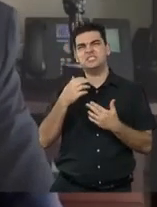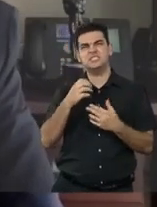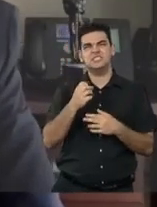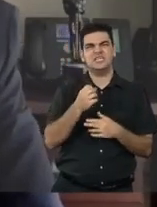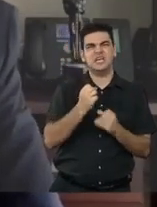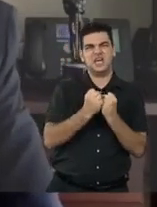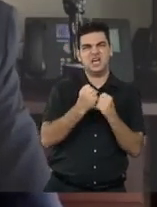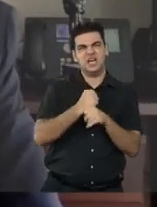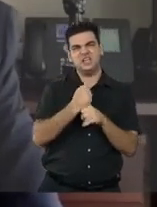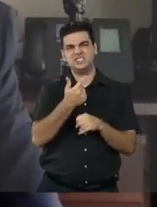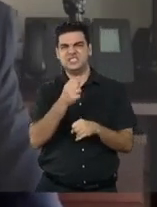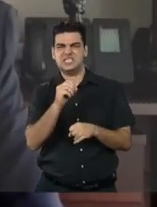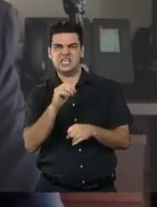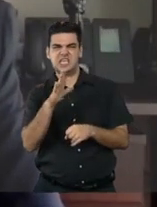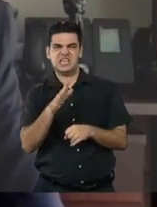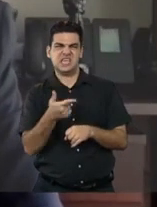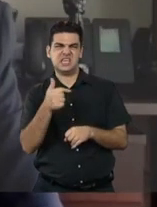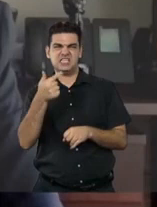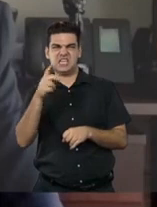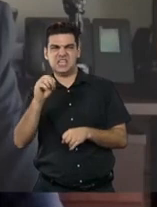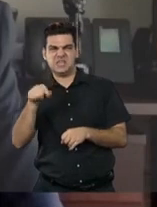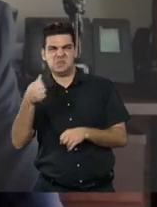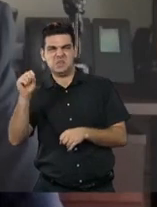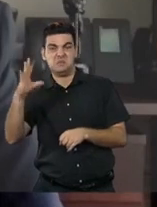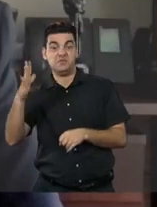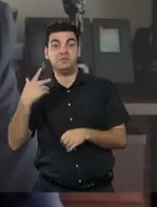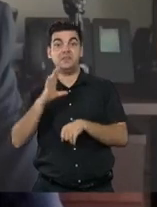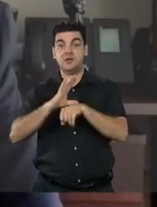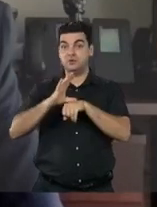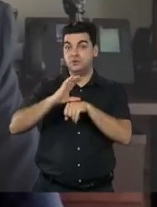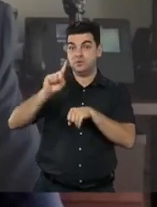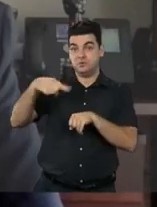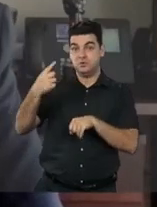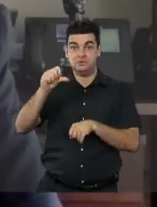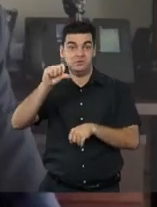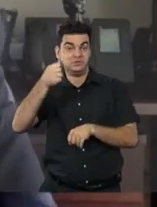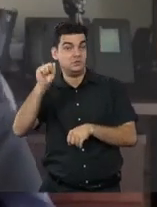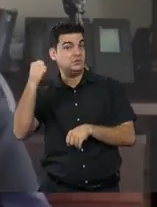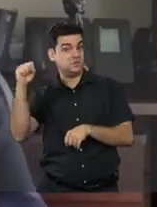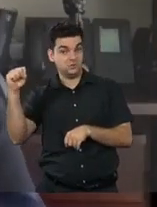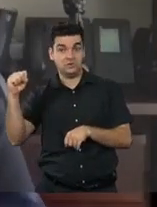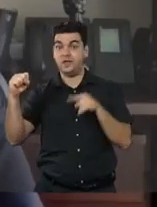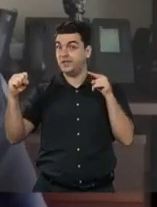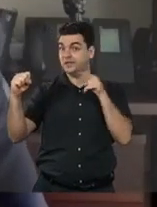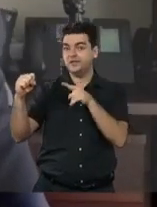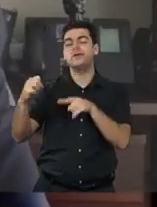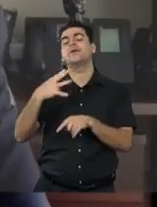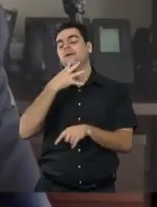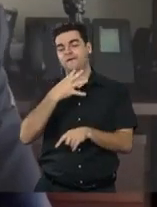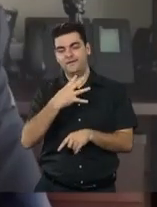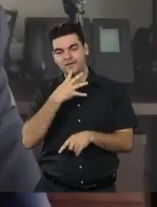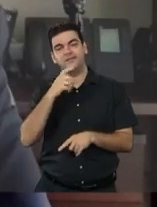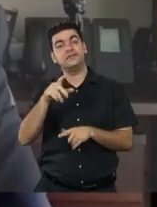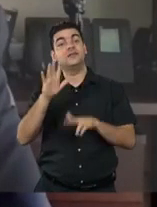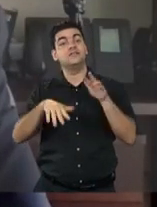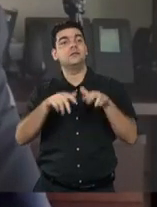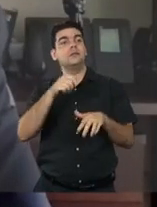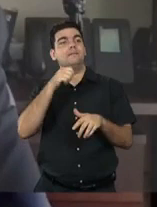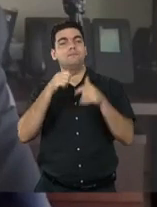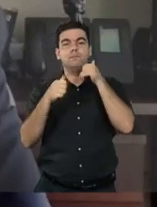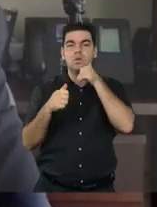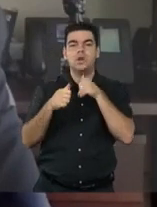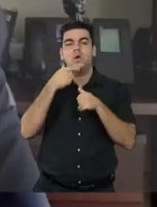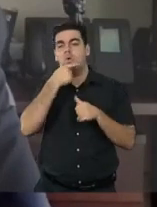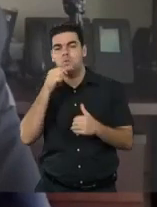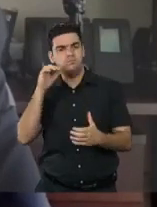70 e 80, a Constituição de 1988, que passou a reconhecer as uniões estáveis e a